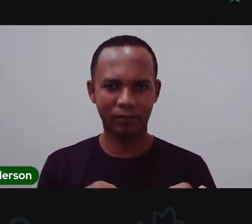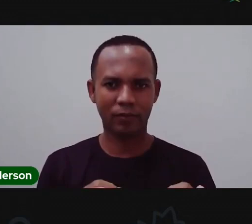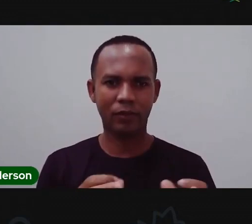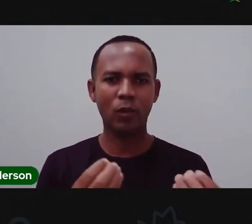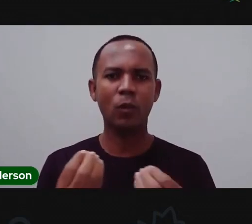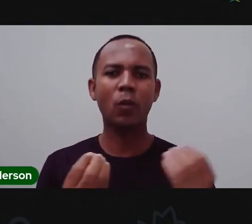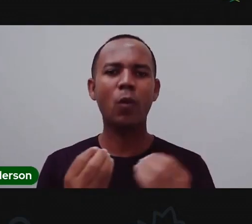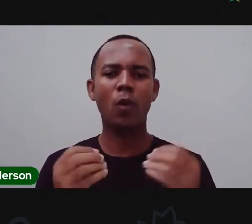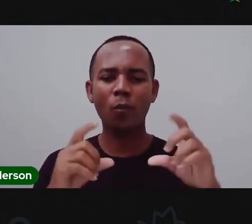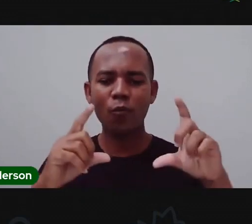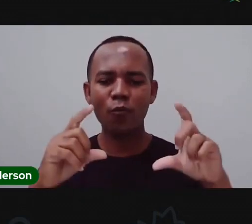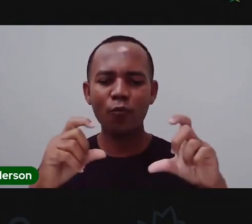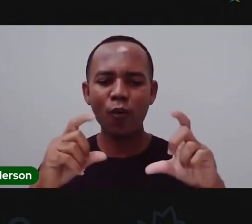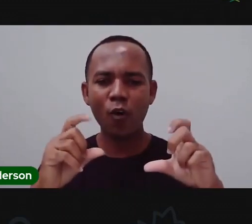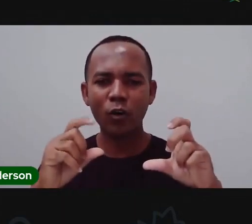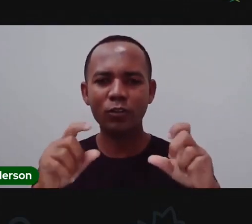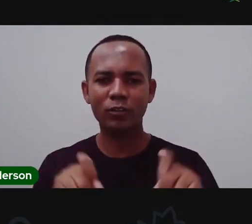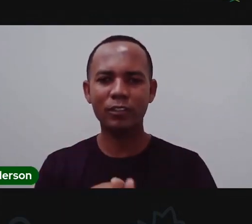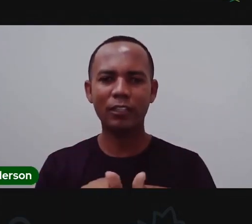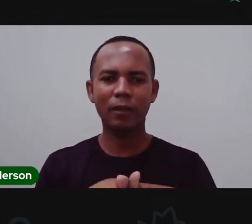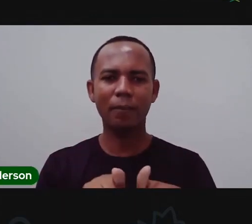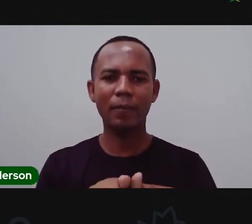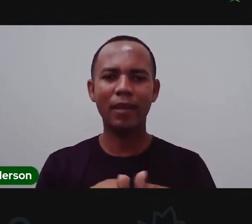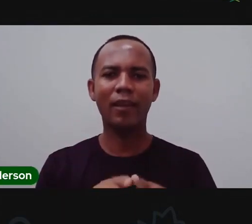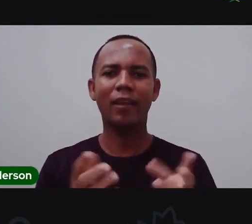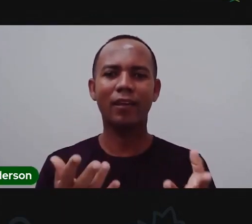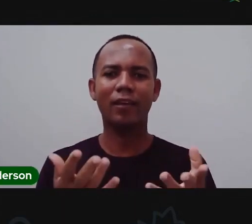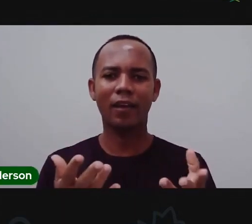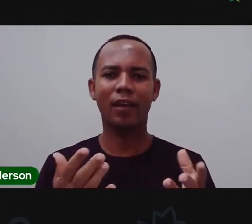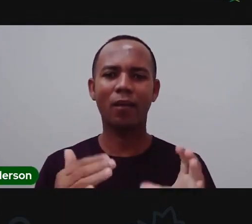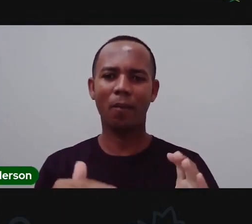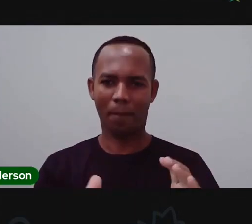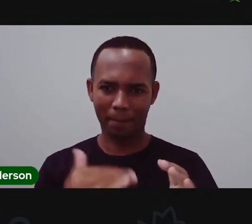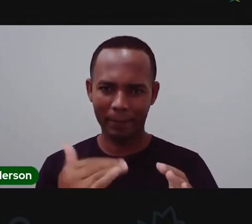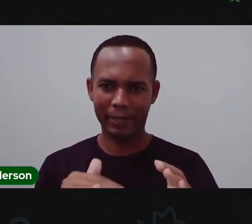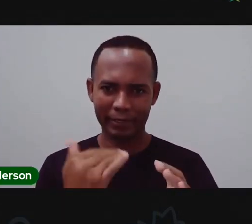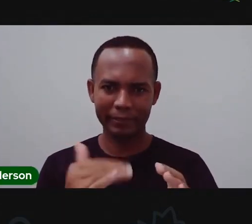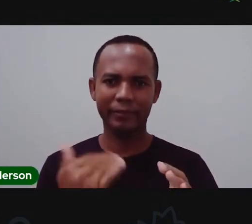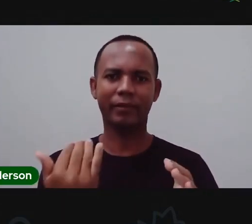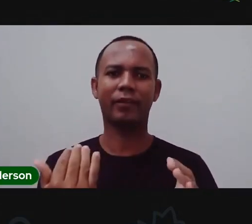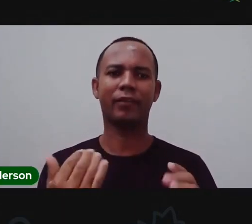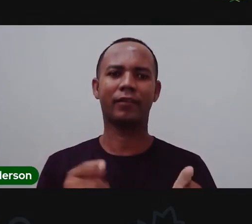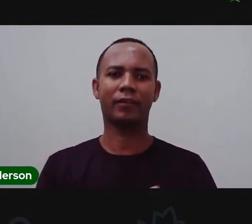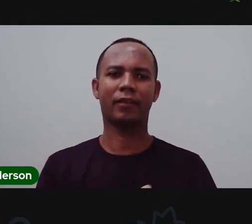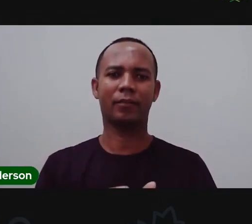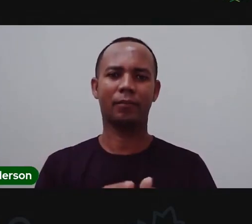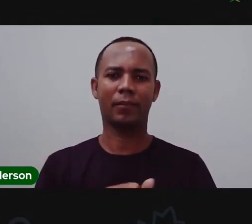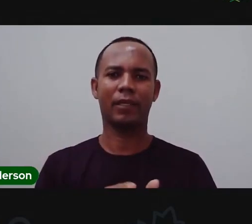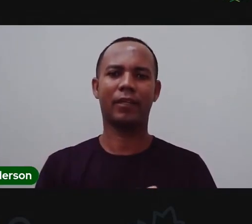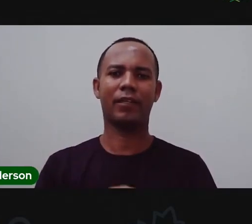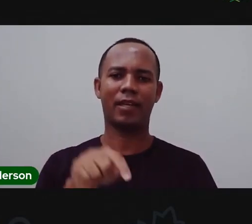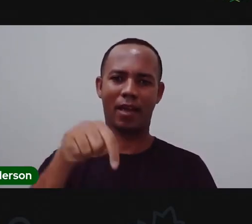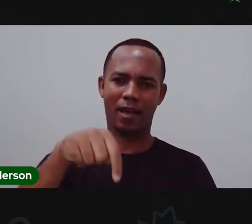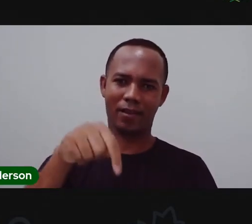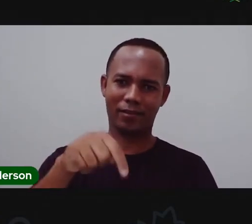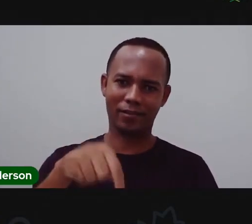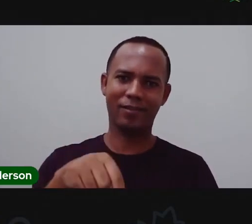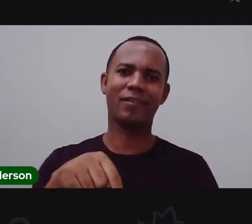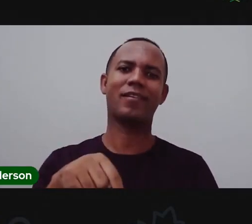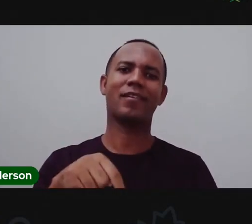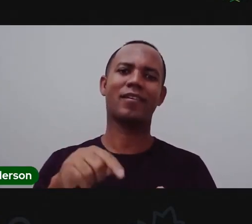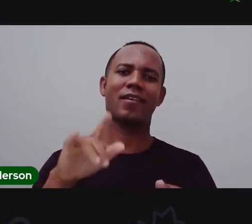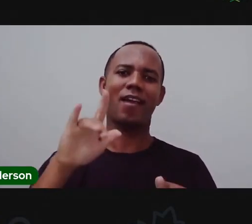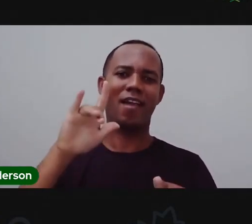Cadê a sócia que a Pró ainda não conseguiu ver nenhuma? Quero fotos, mandem fotos aqui para o canal da Seduc, certo?